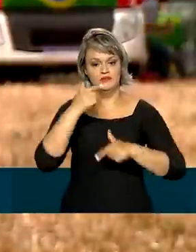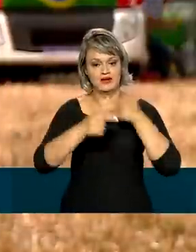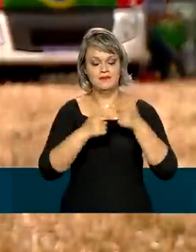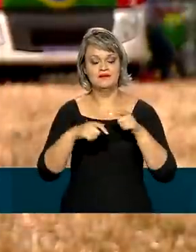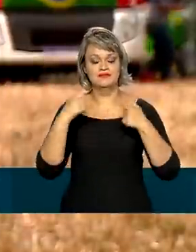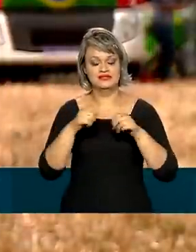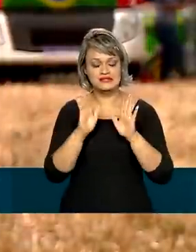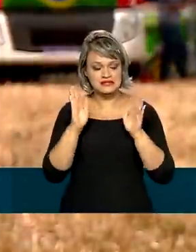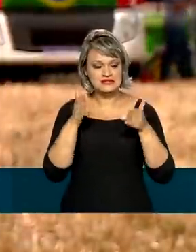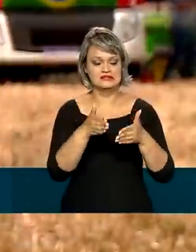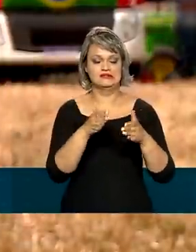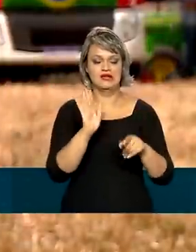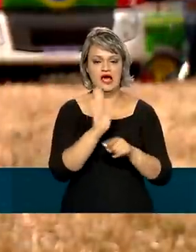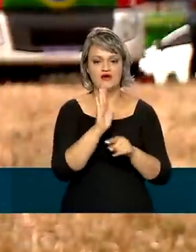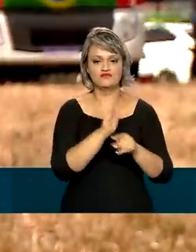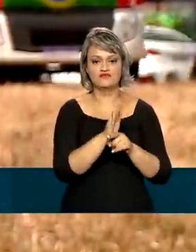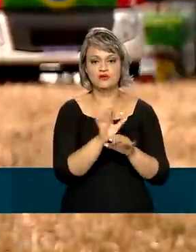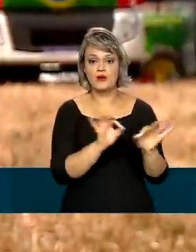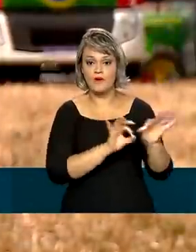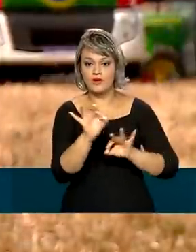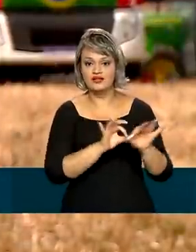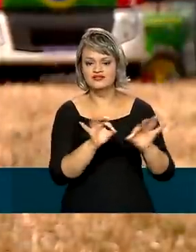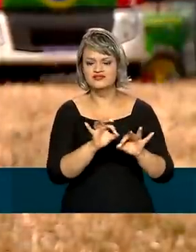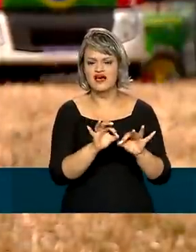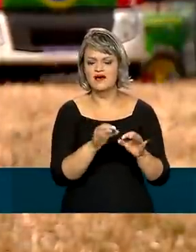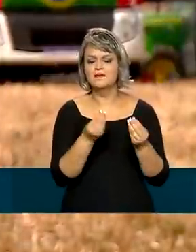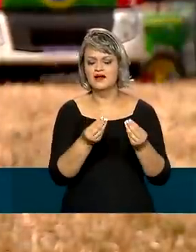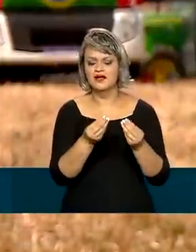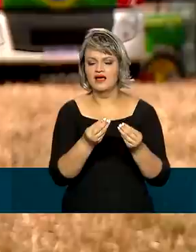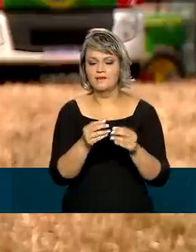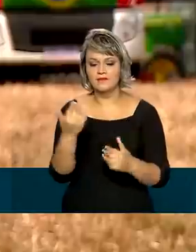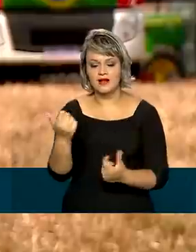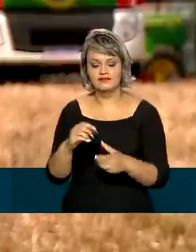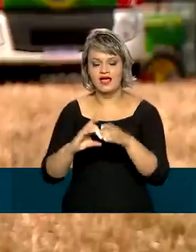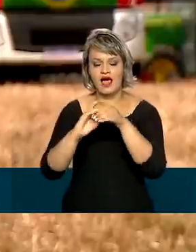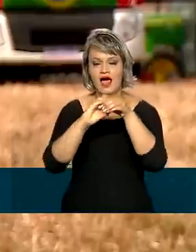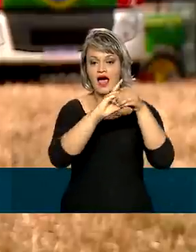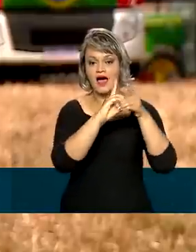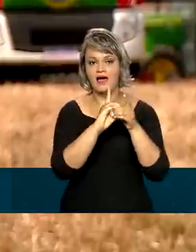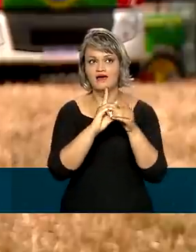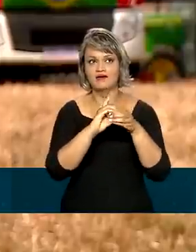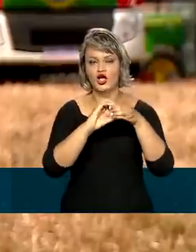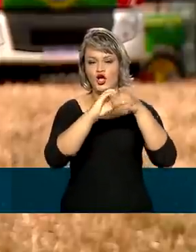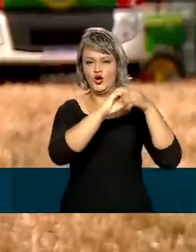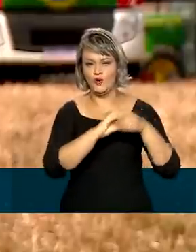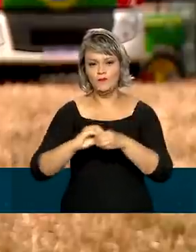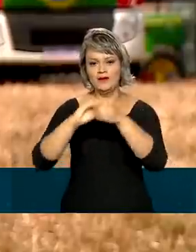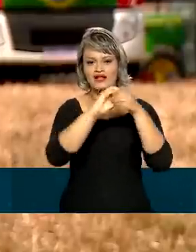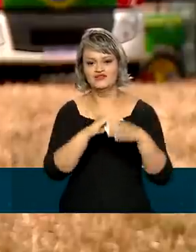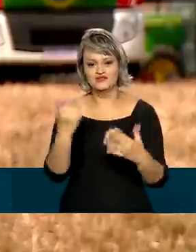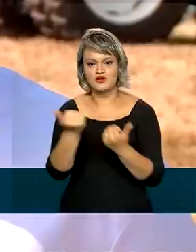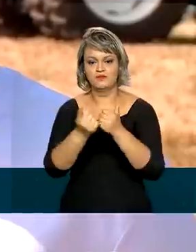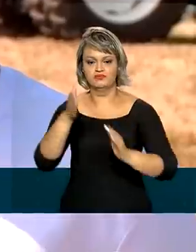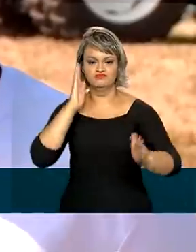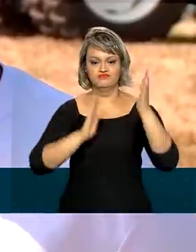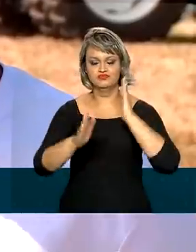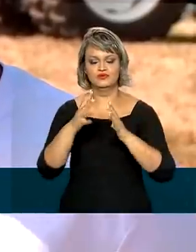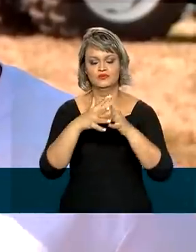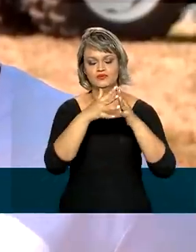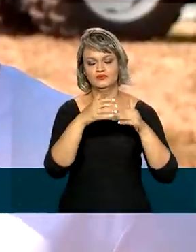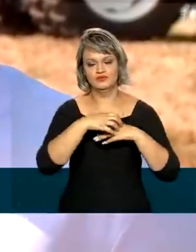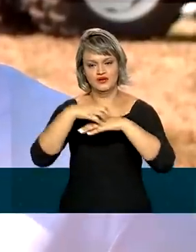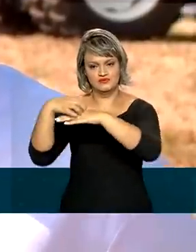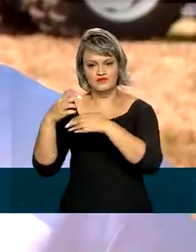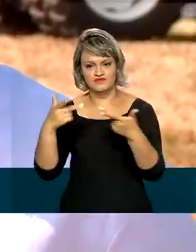O foco é fortalecer a base do setor, as cooperativas de transporte rodoviário de cargas. É muito